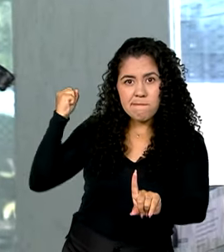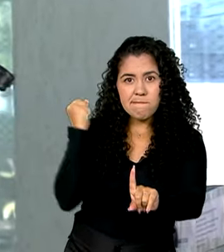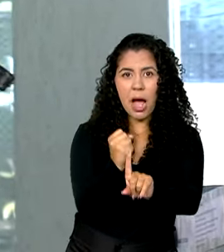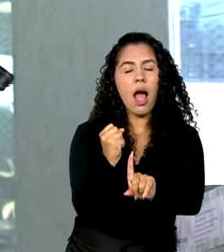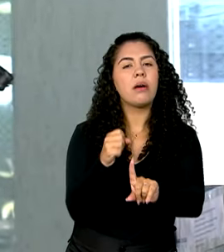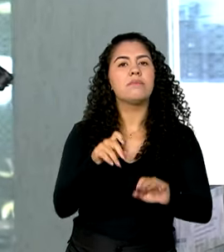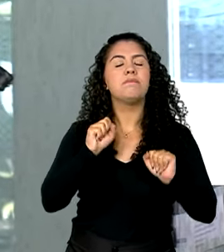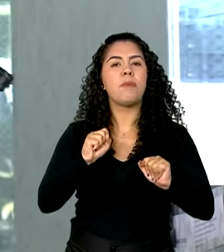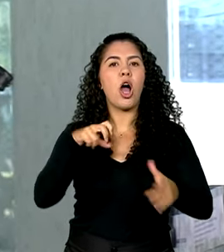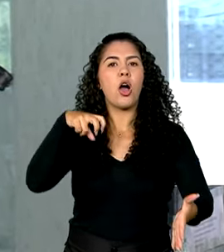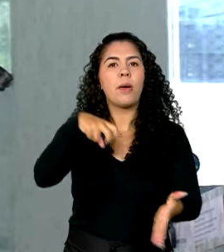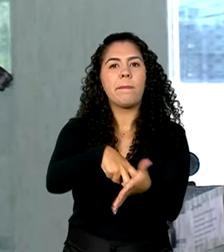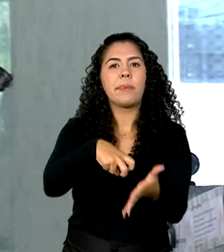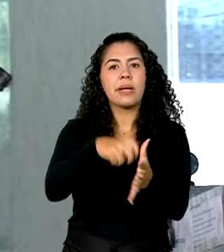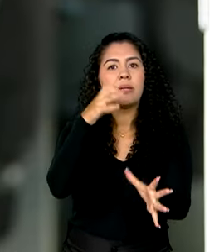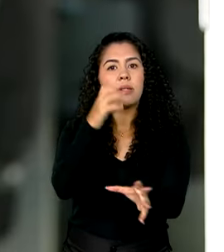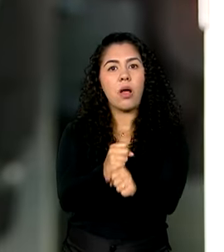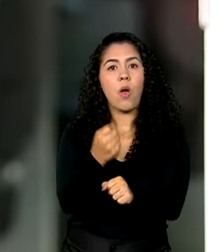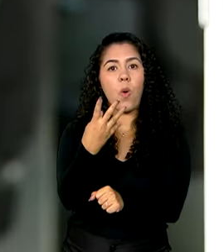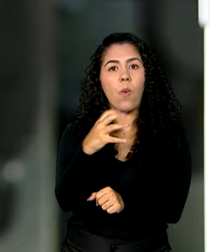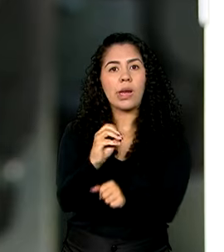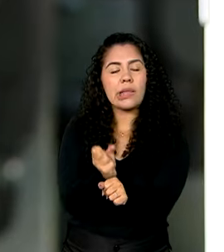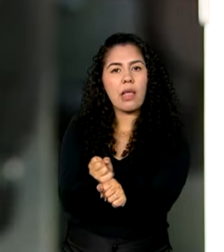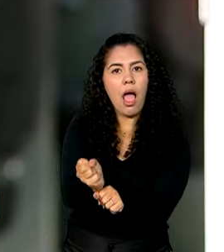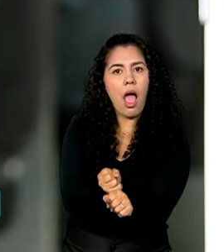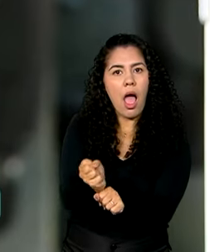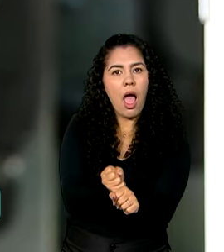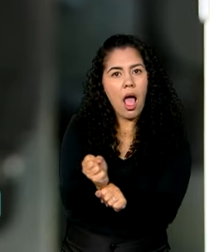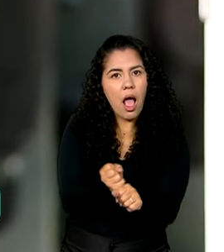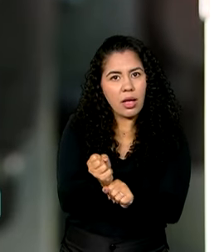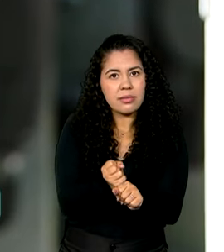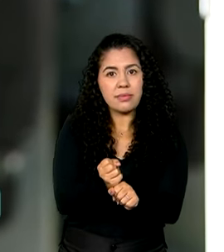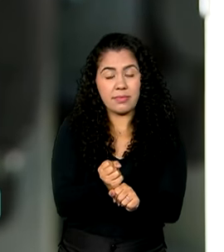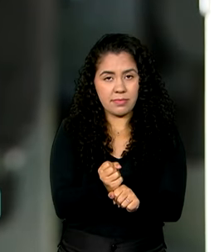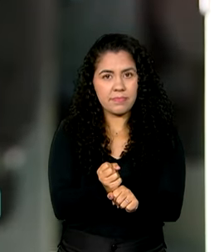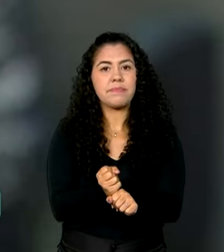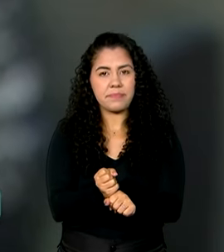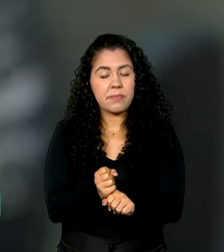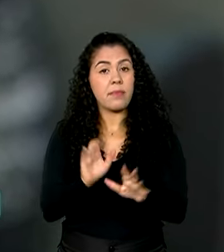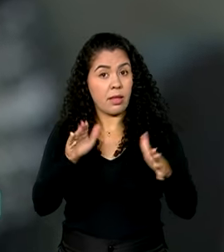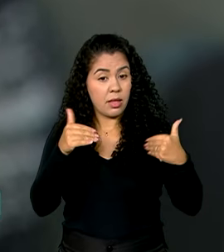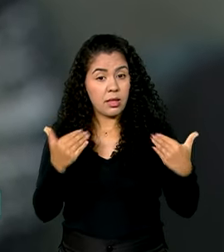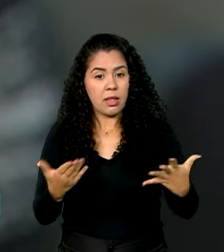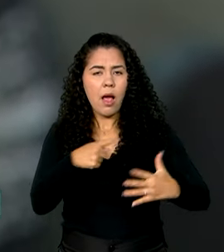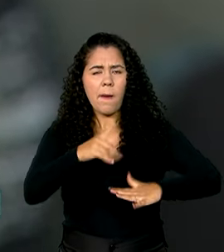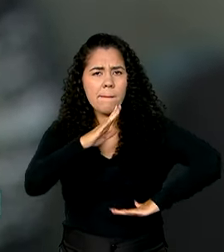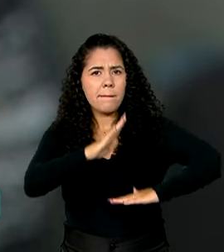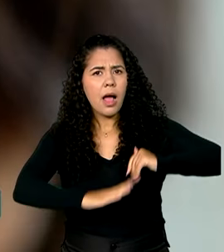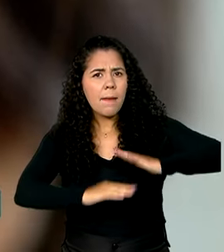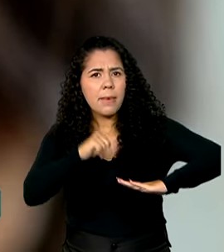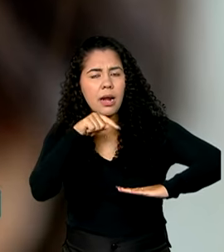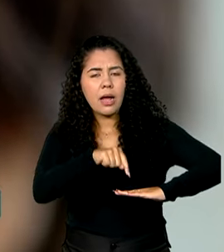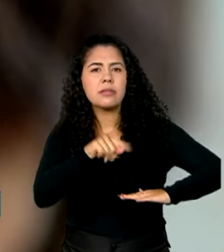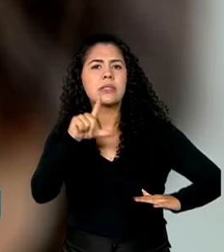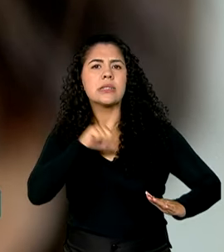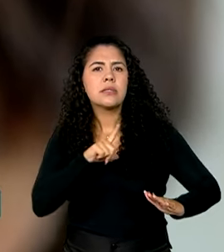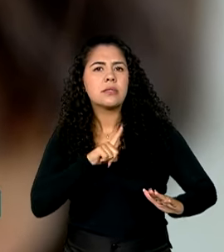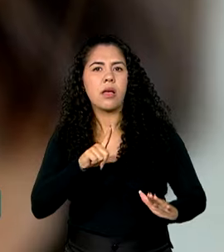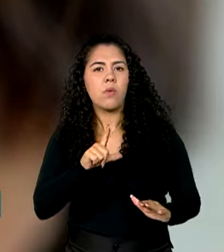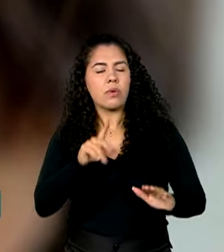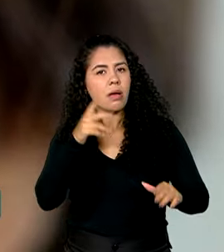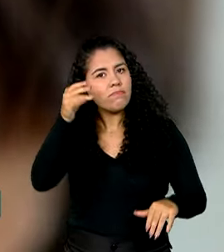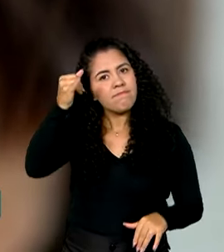receber uma pena de até 40 anos, a maior prevista no Código Penal brasileiro. Na prática, a proposta amplia as respostas